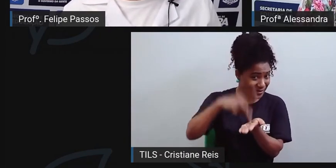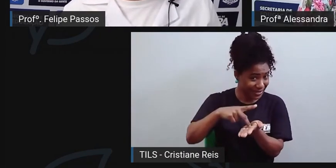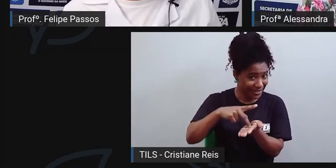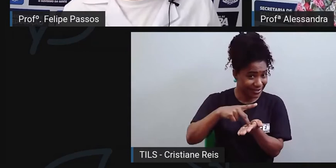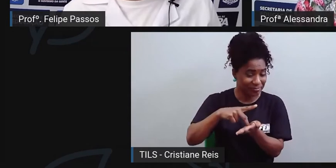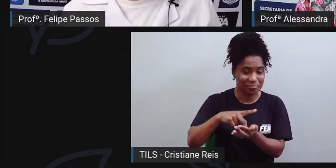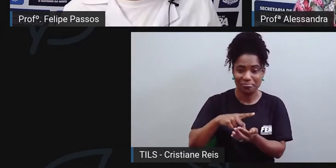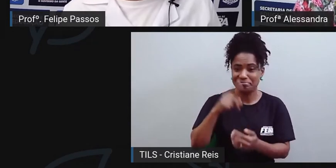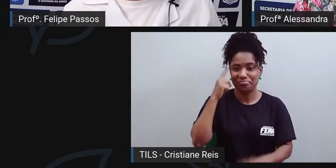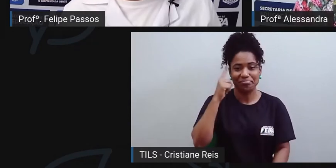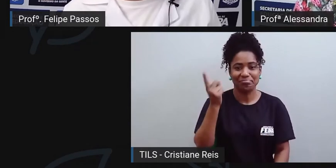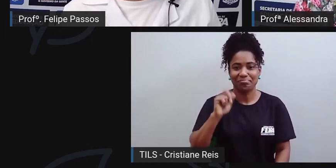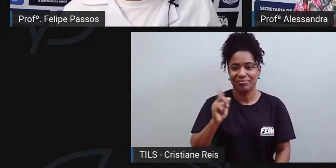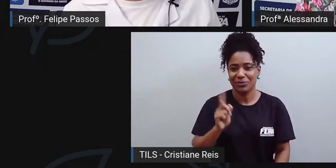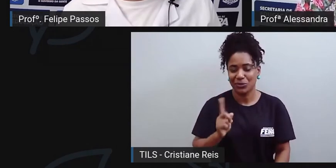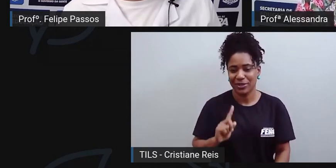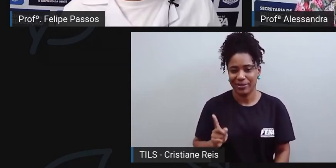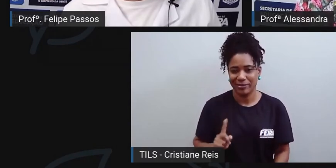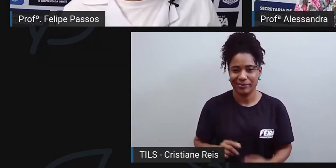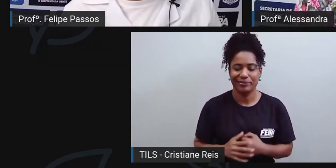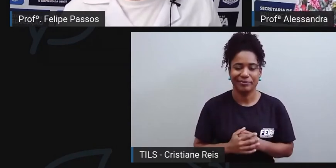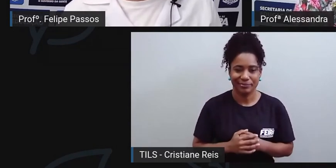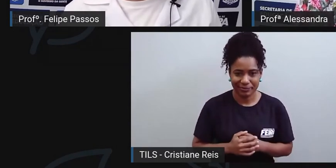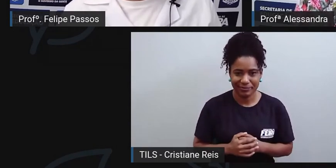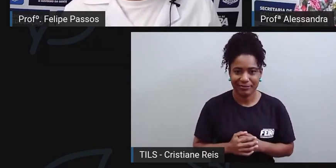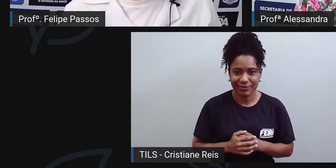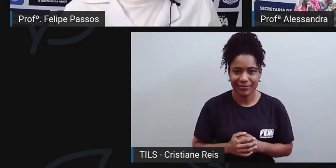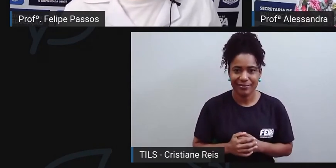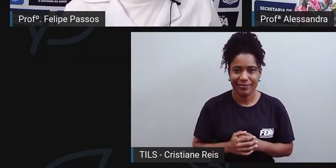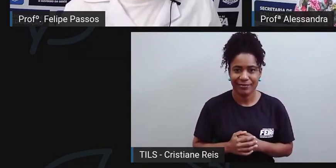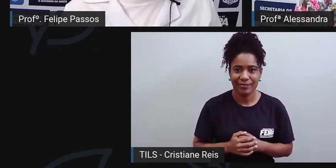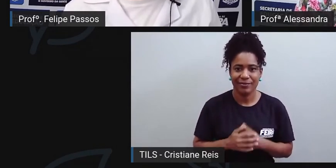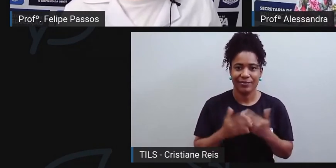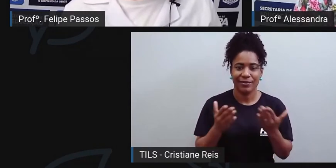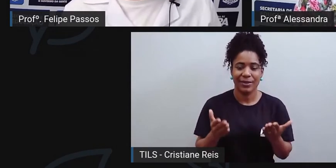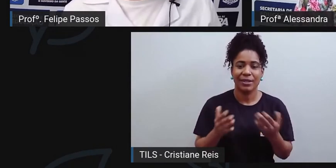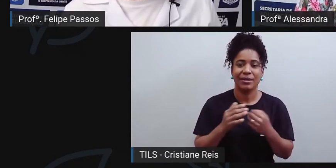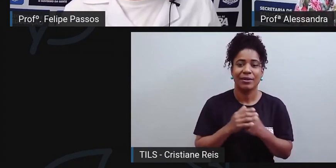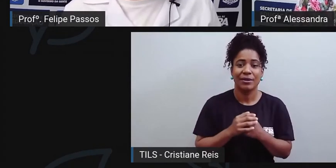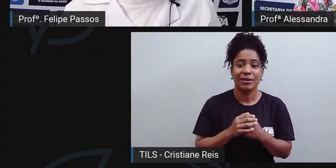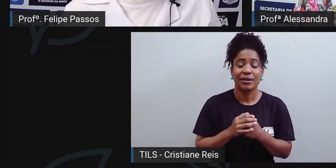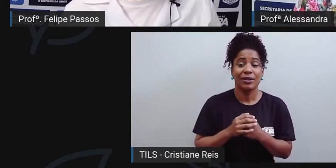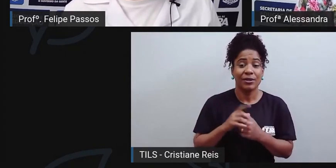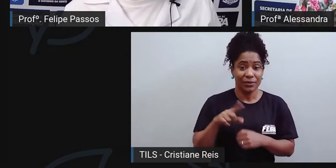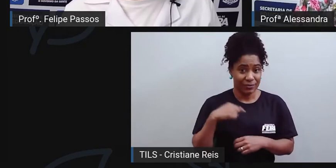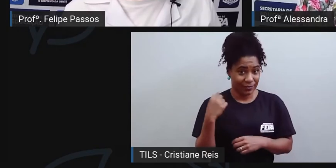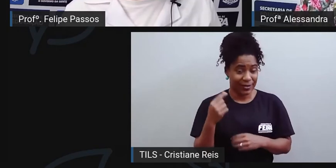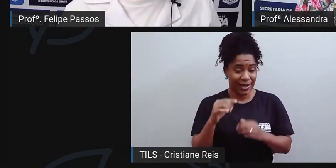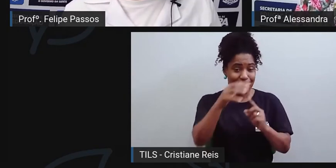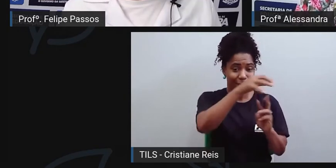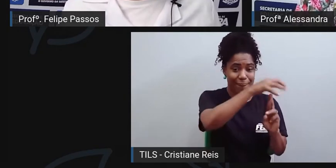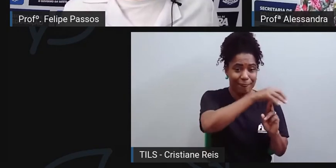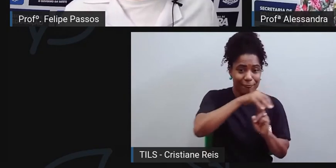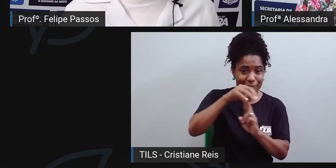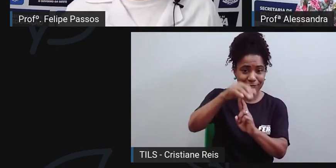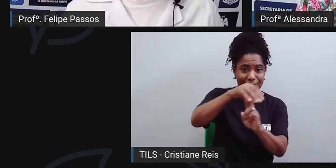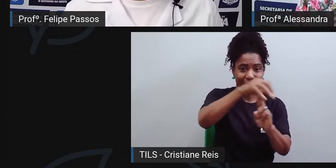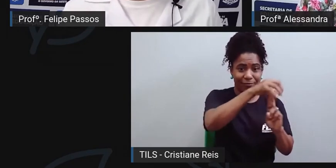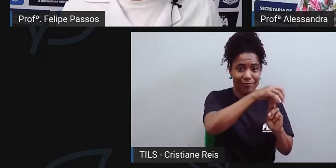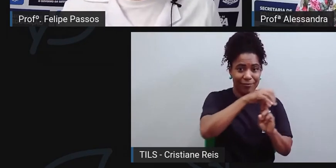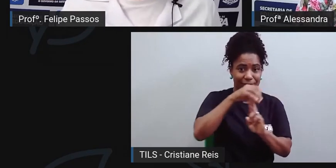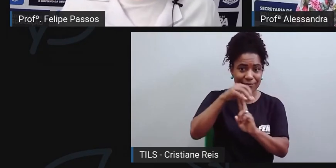que, assim, a gente tem uma participação, foi até um ponto importante se chamar, a gente tem uma participação, a Feira Livre é